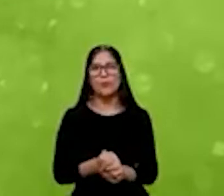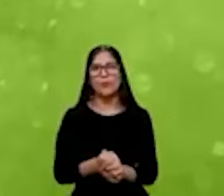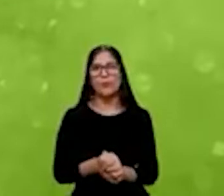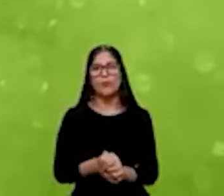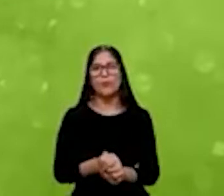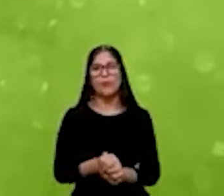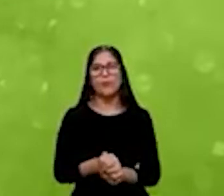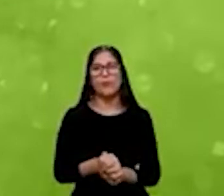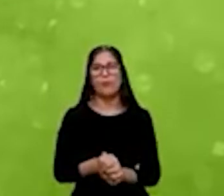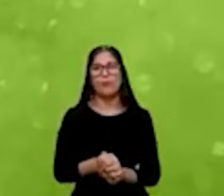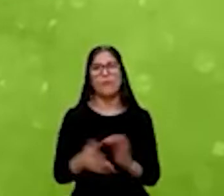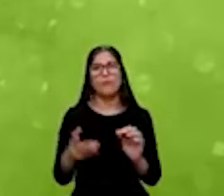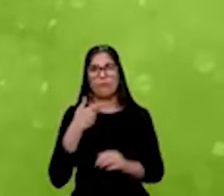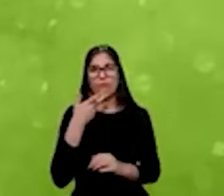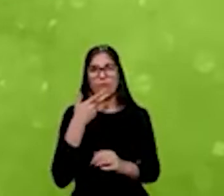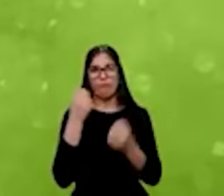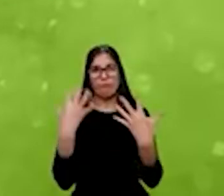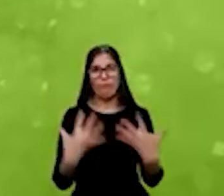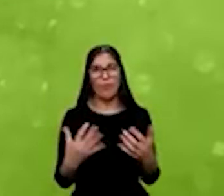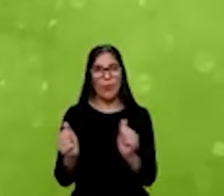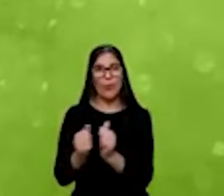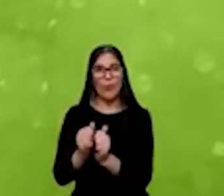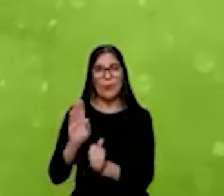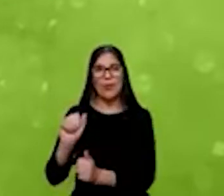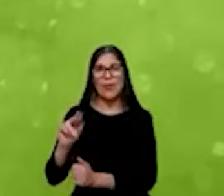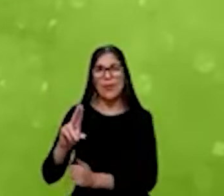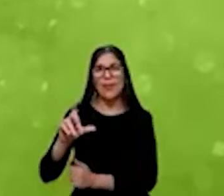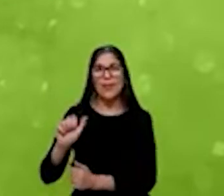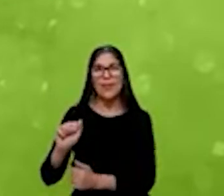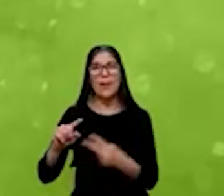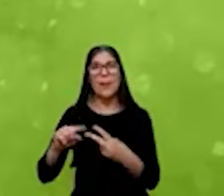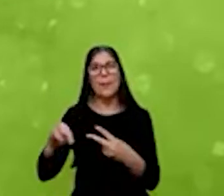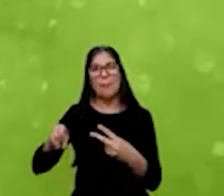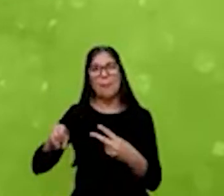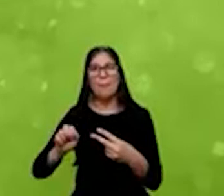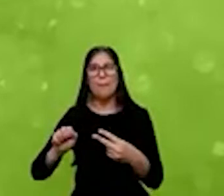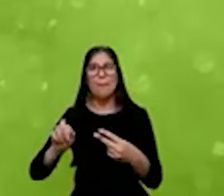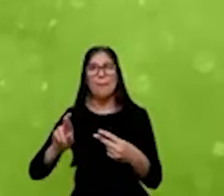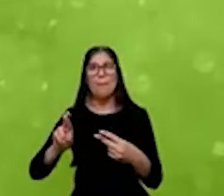Falando aqui com a Bianca e com a Mauri, a gente também achou bastante importante